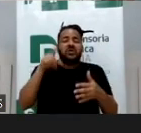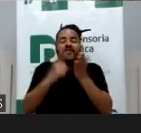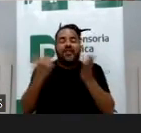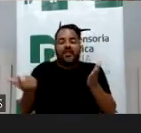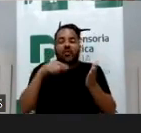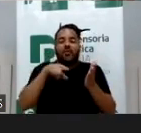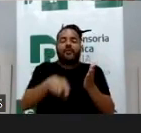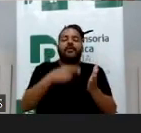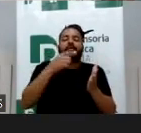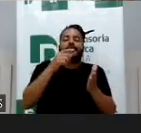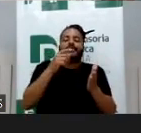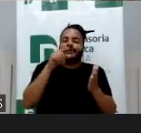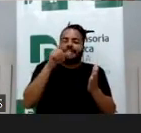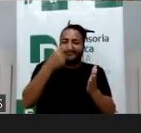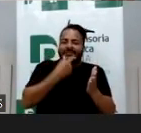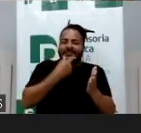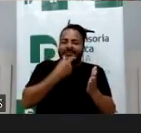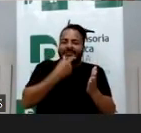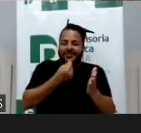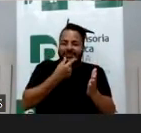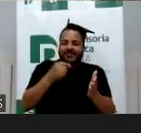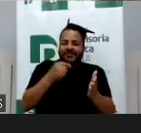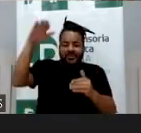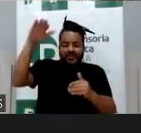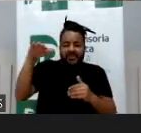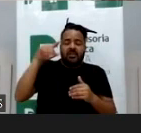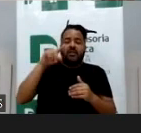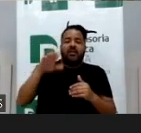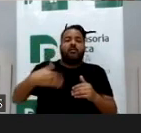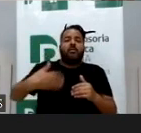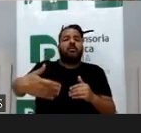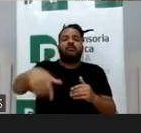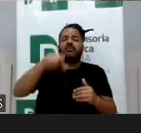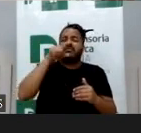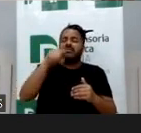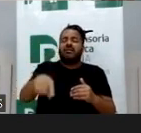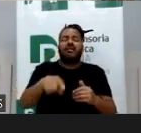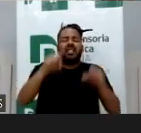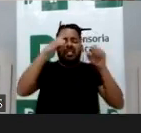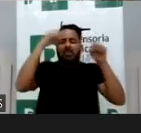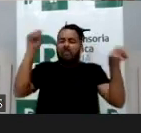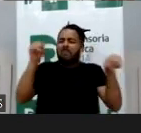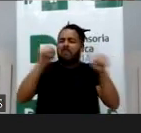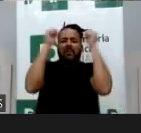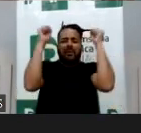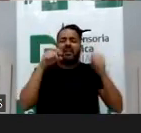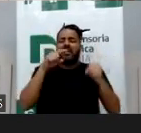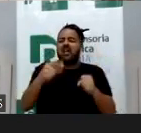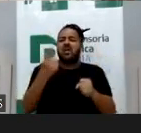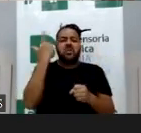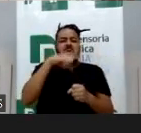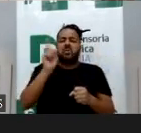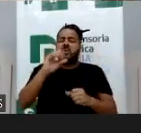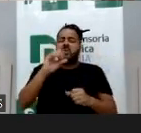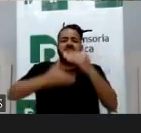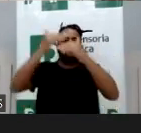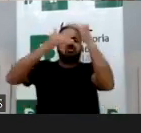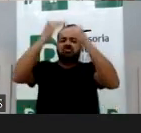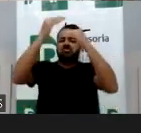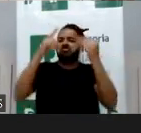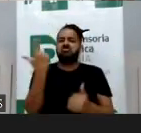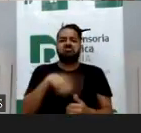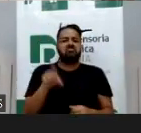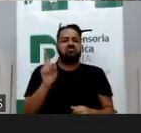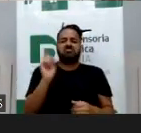Por ter sido provavelmente super exposto e explorado comercialmente desde menino, né? Então é importante lembrar que existe